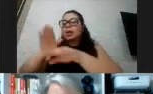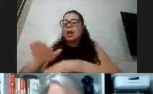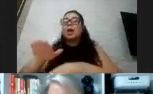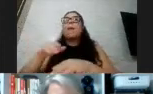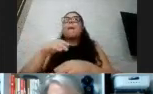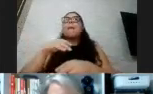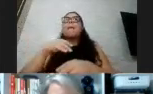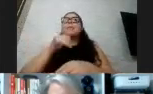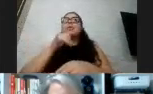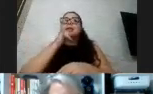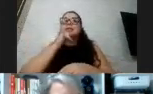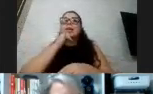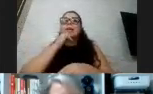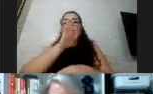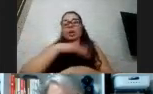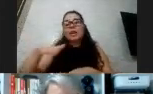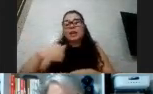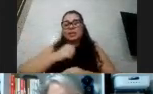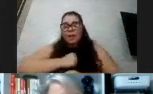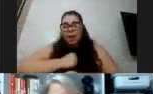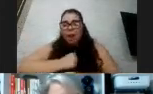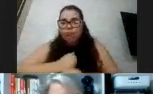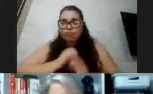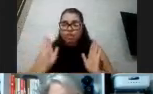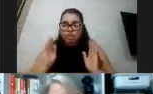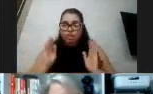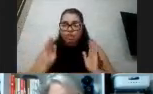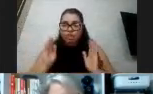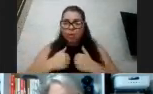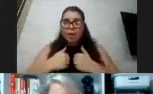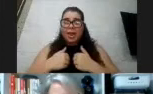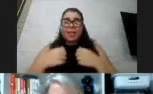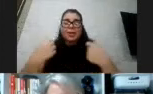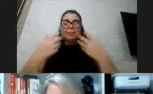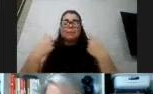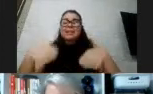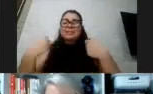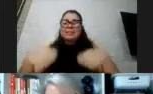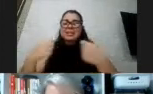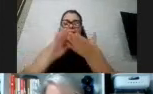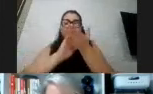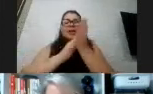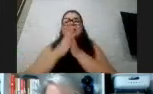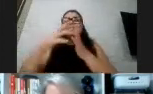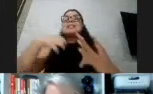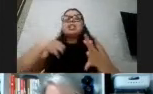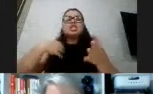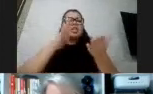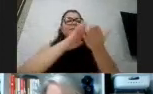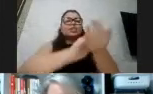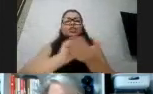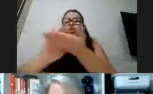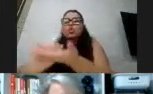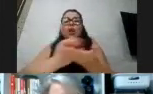às vezes tem questões sensoriais que ficam tocando mais em algumas superfícies, então essas superfícies precisam ser